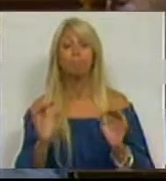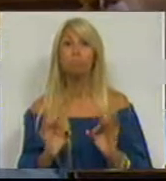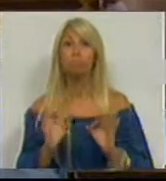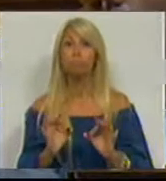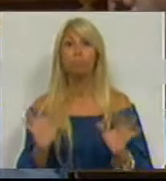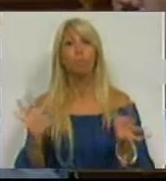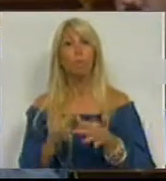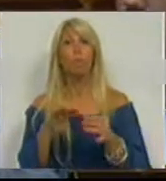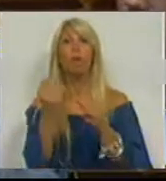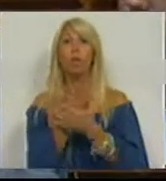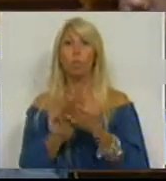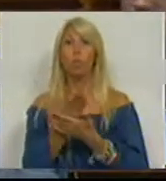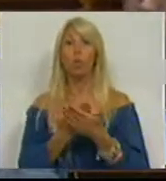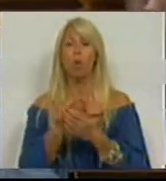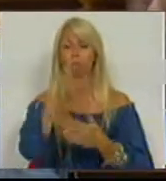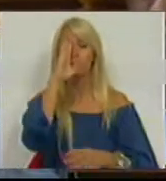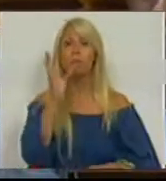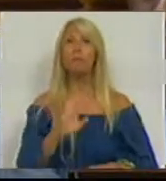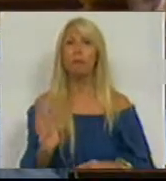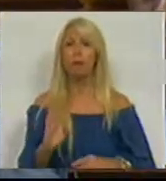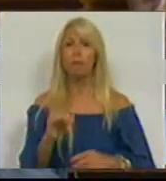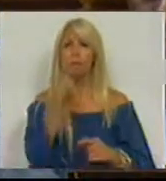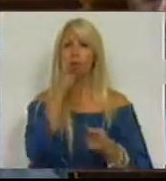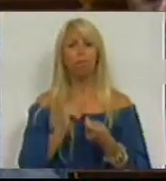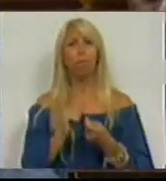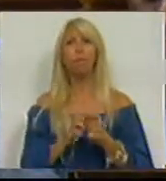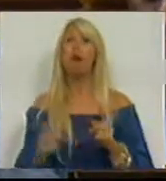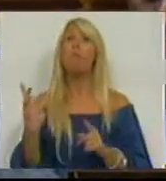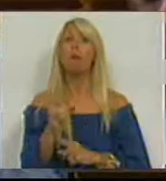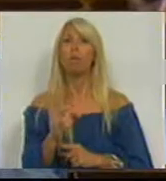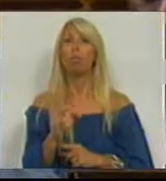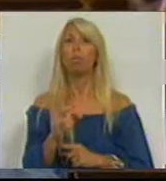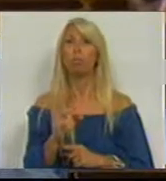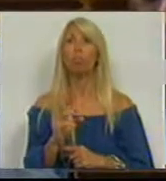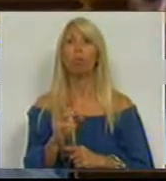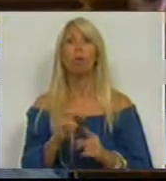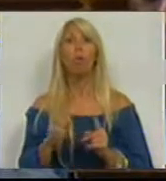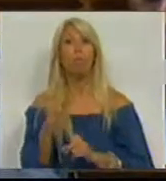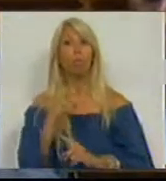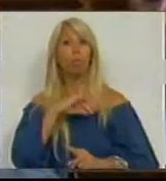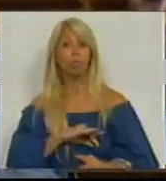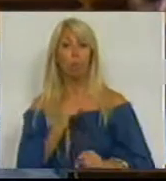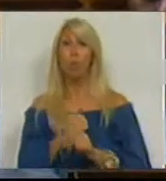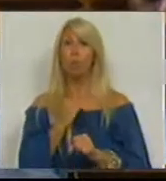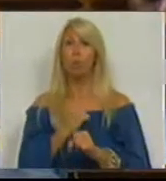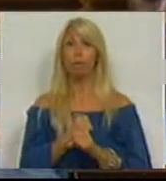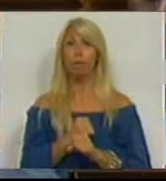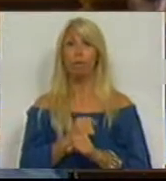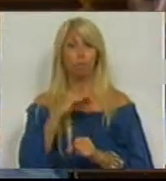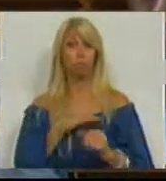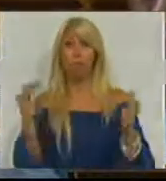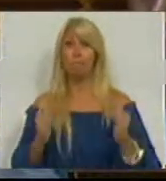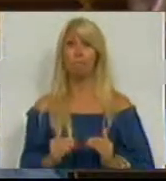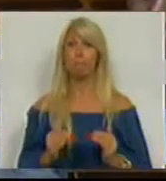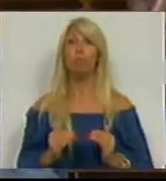económico, é sabido que um pequeno aumento no ganho de um trabalhador com menores rendimentos